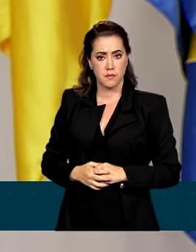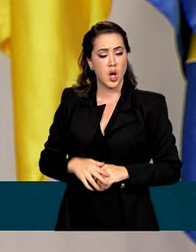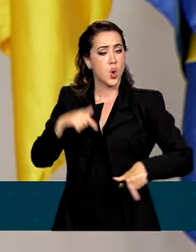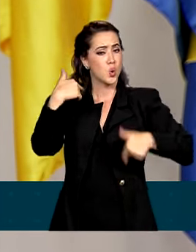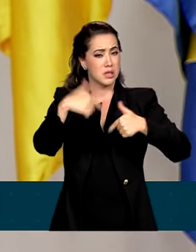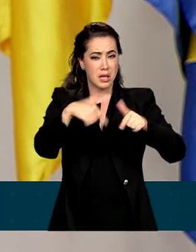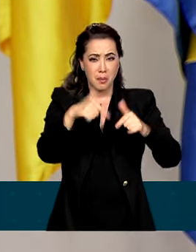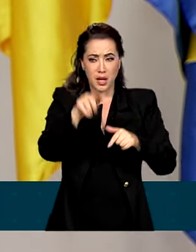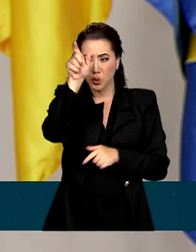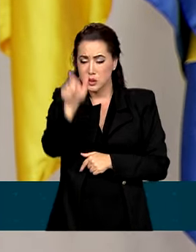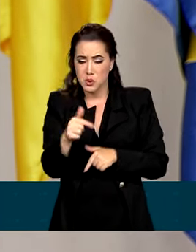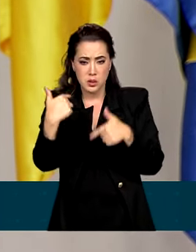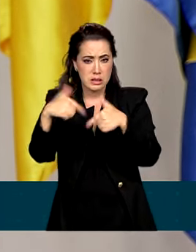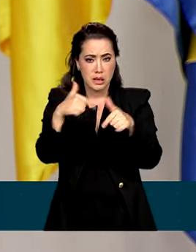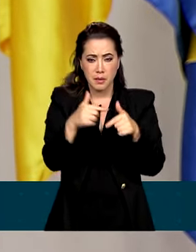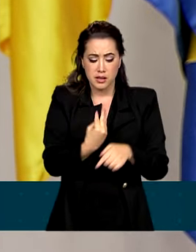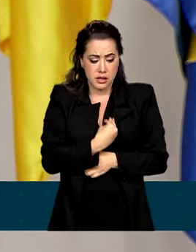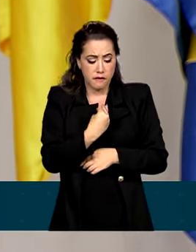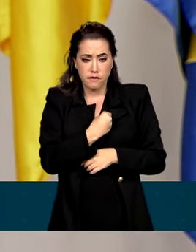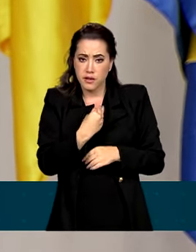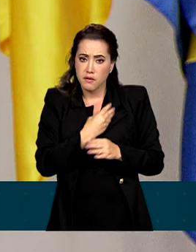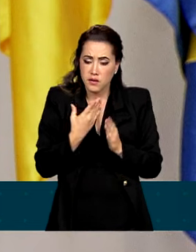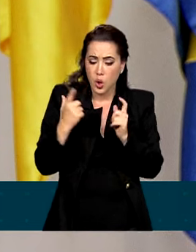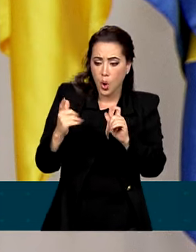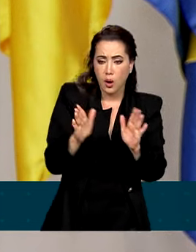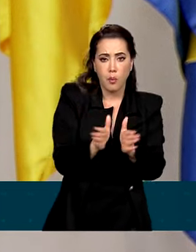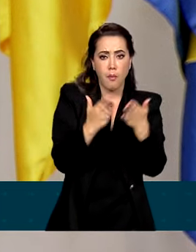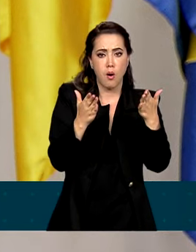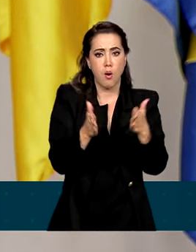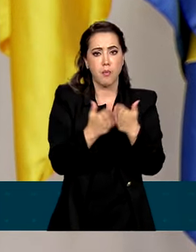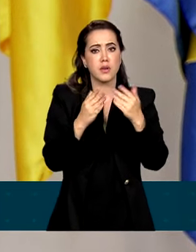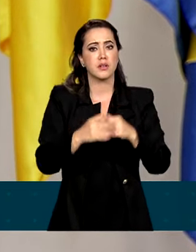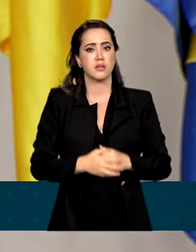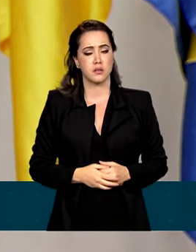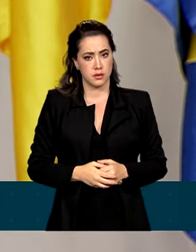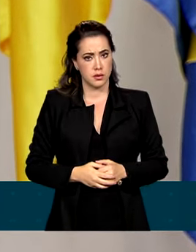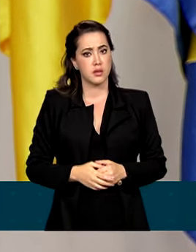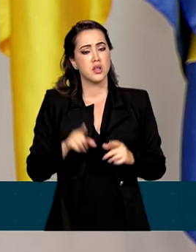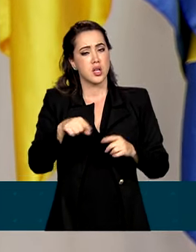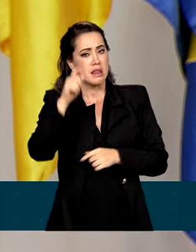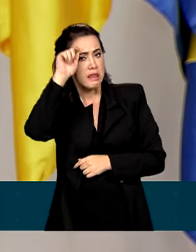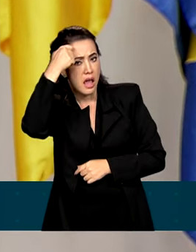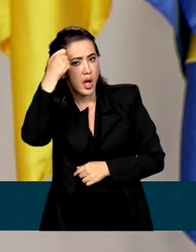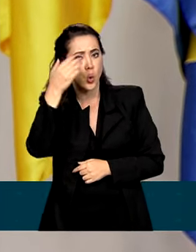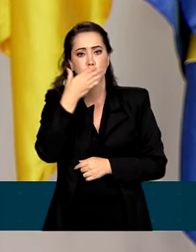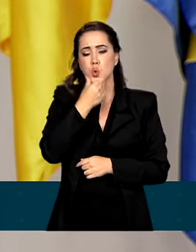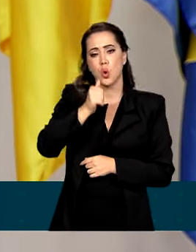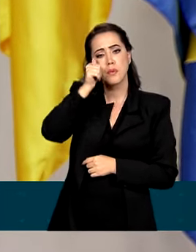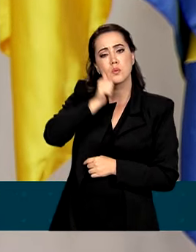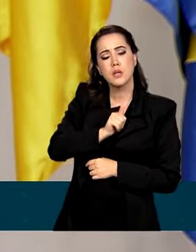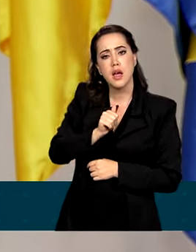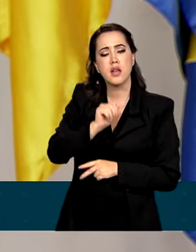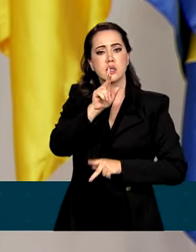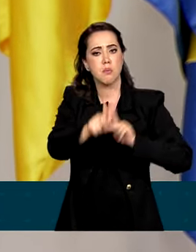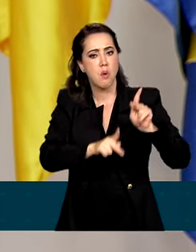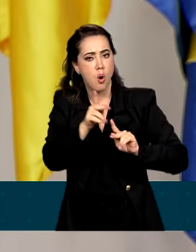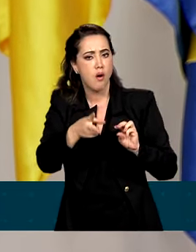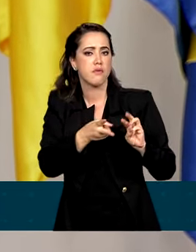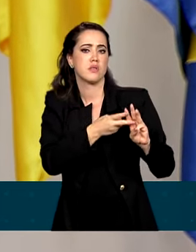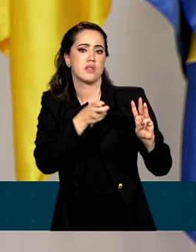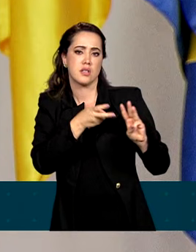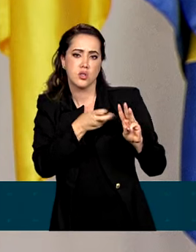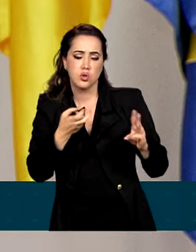trabalhadores e trabalhadoras que moram nas periferias, nas favelas, negros e negras, os povos indígenas,